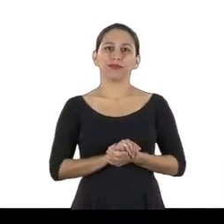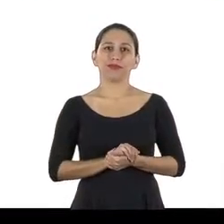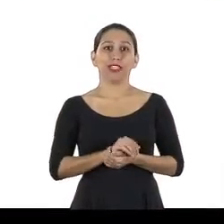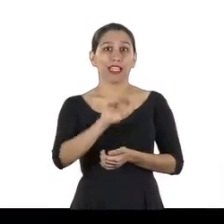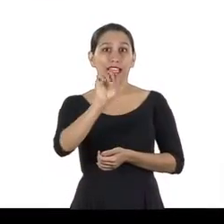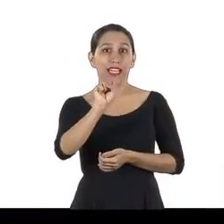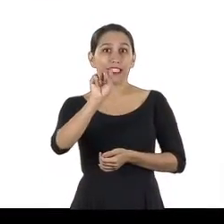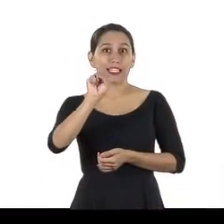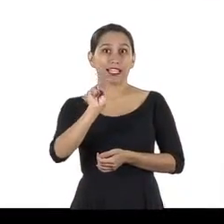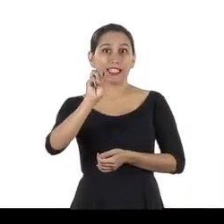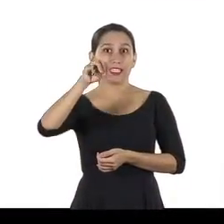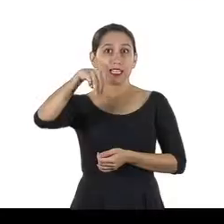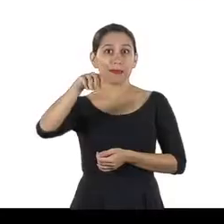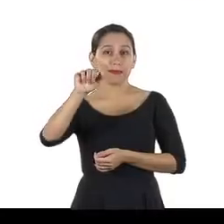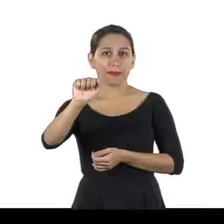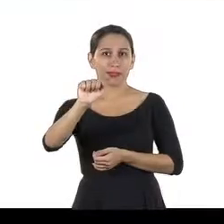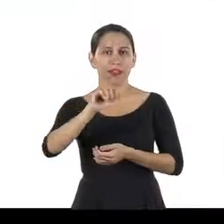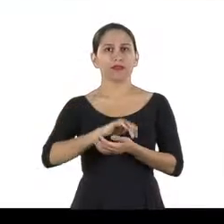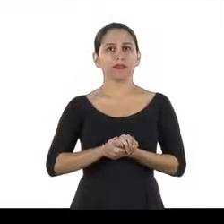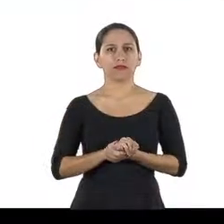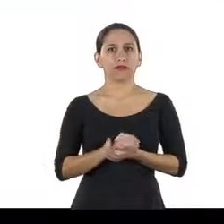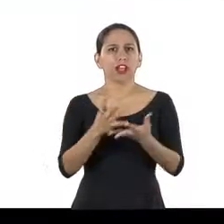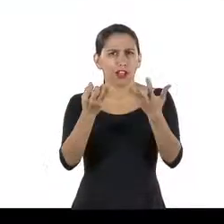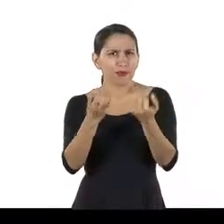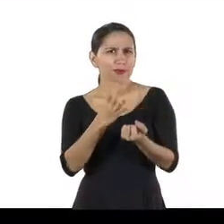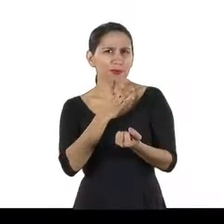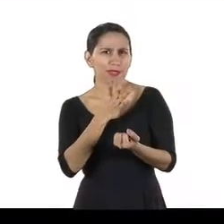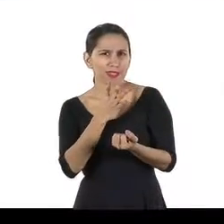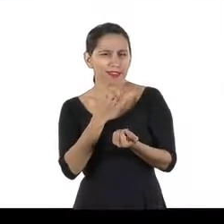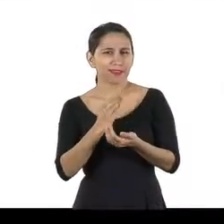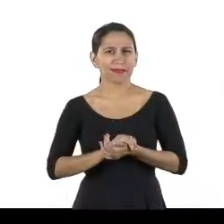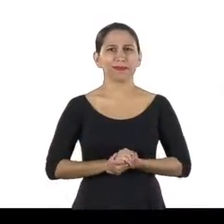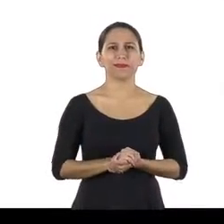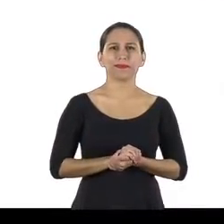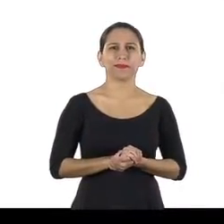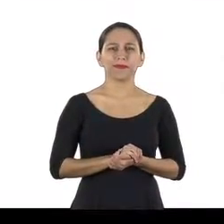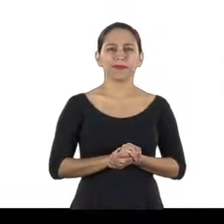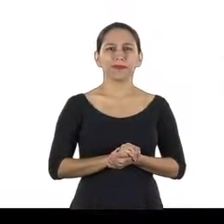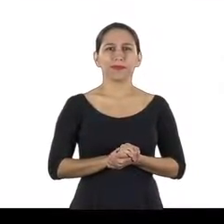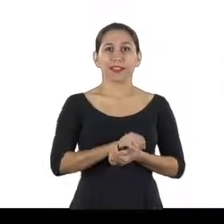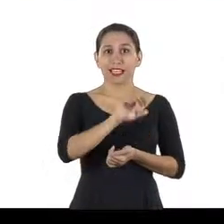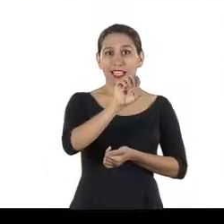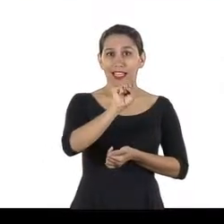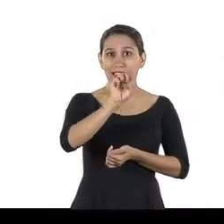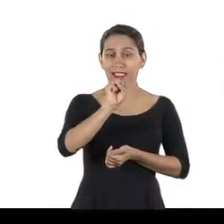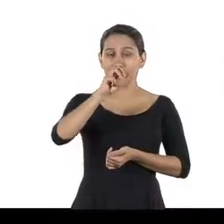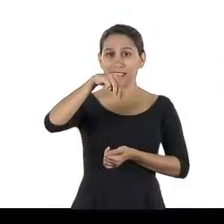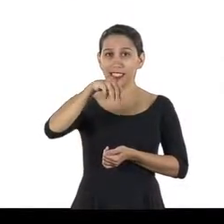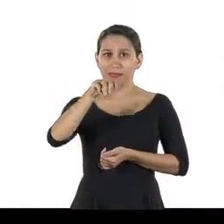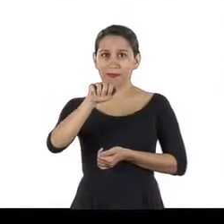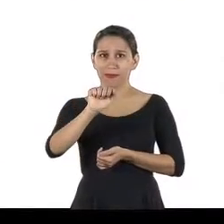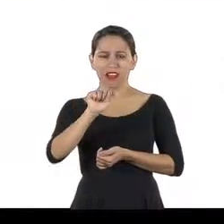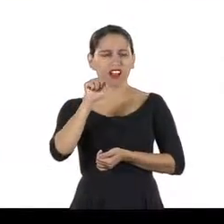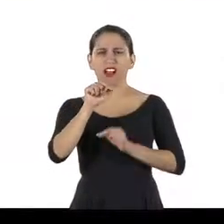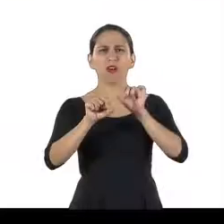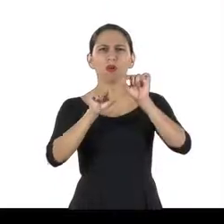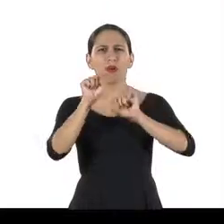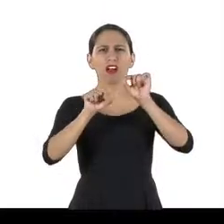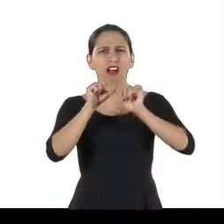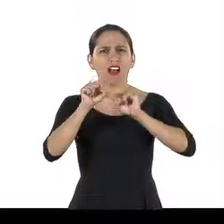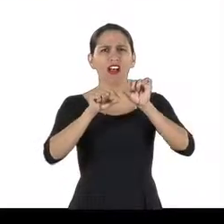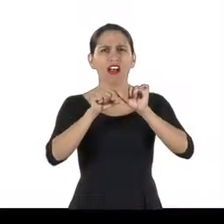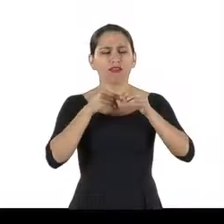sigla SSMA. Vamos conhecer um pouco mais sobre ele? O SSMA é um processo